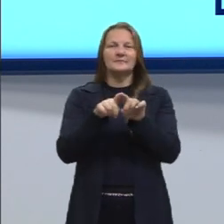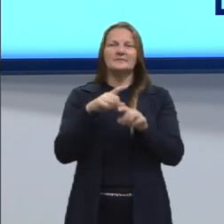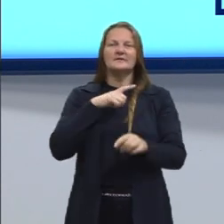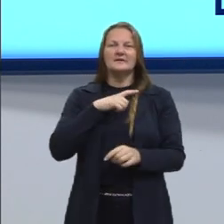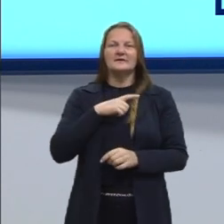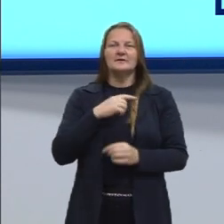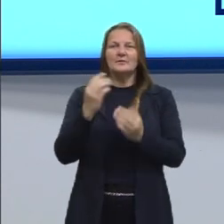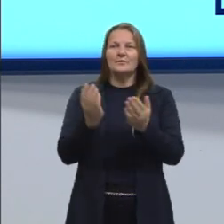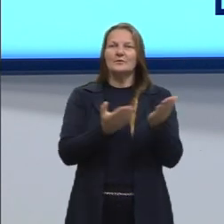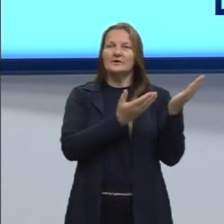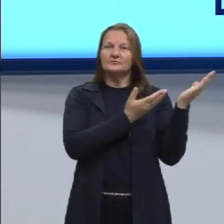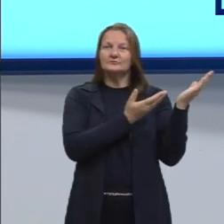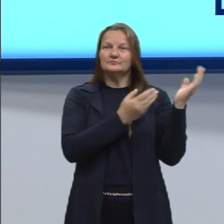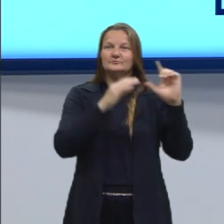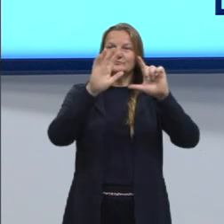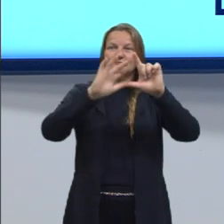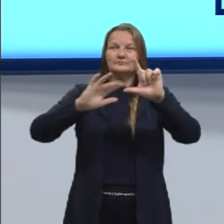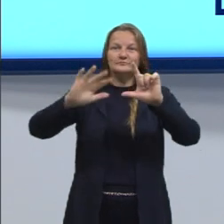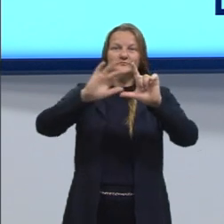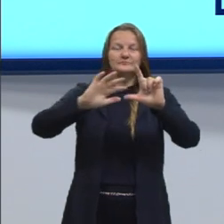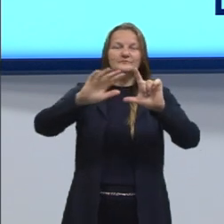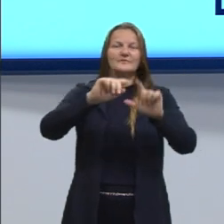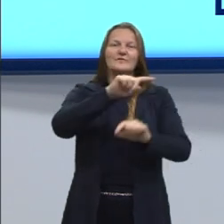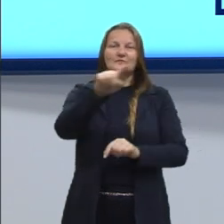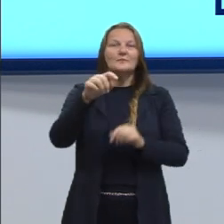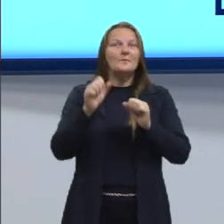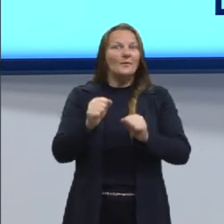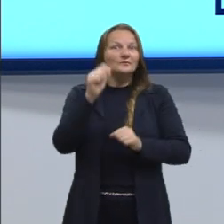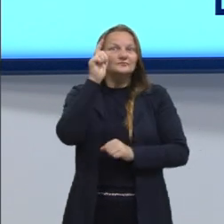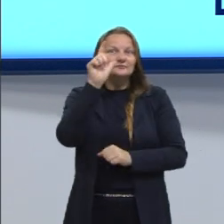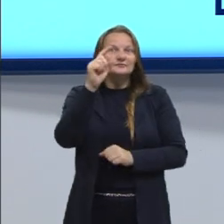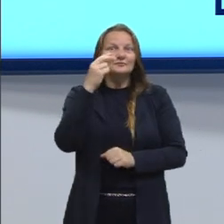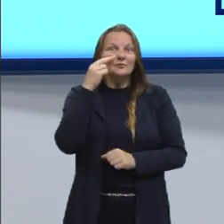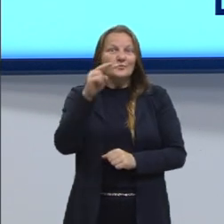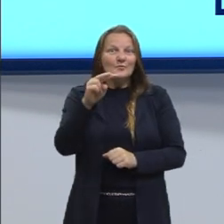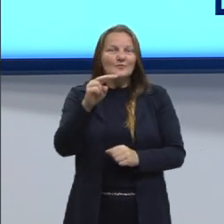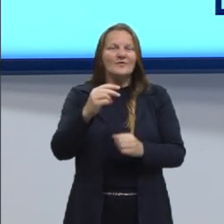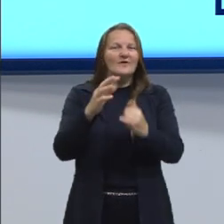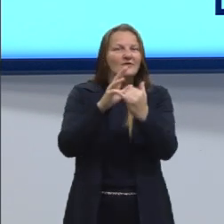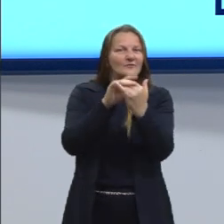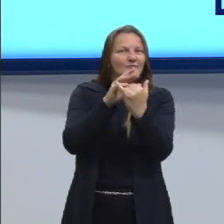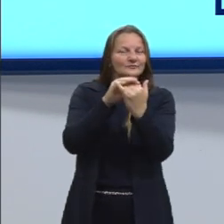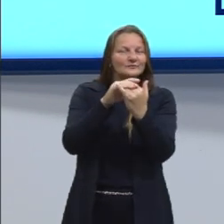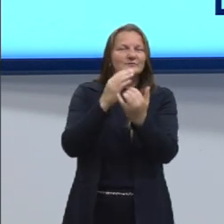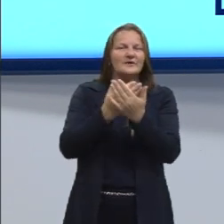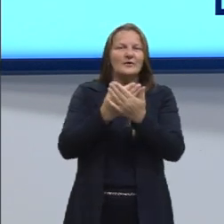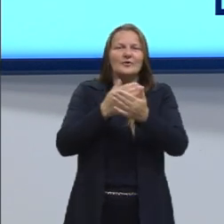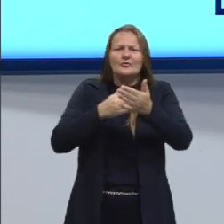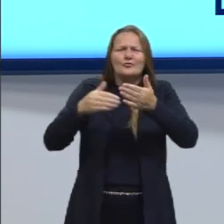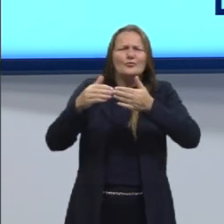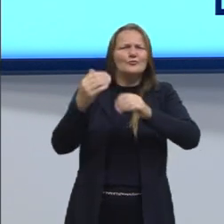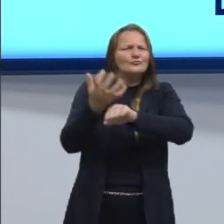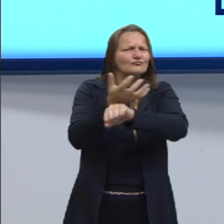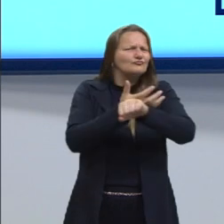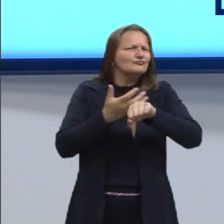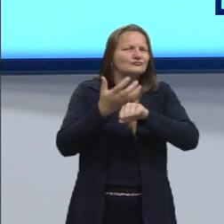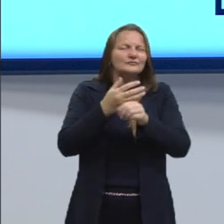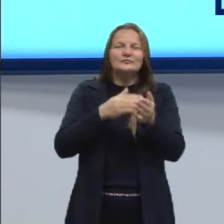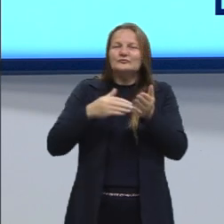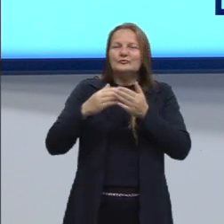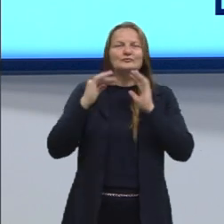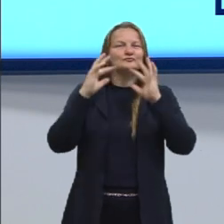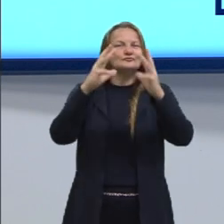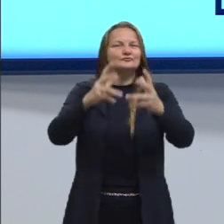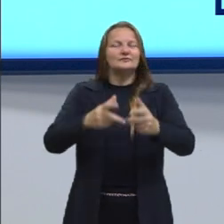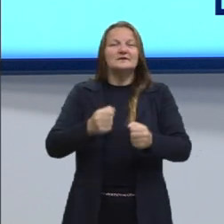ao ladinho o QR Code que vocês conseguem assistir as aulas que já estão lá no YouTube de todos os componentes. Se